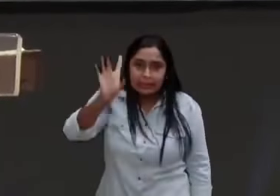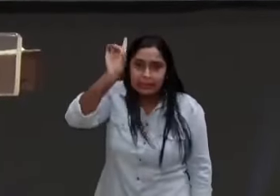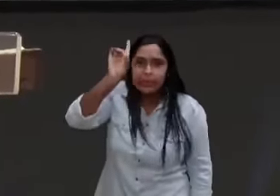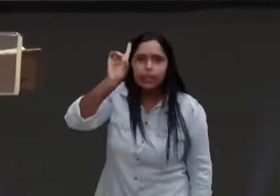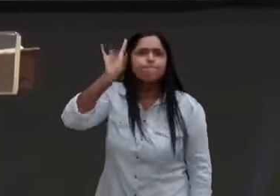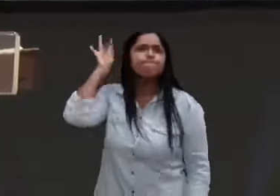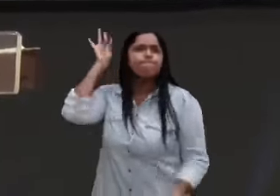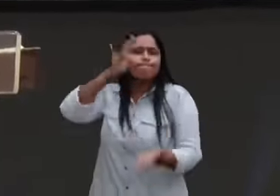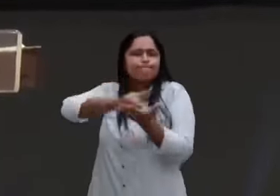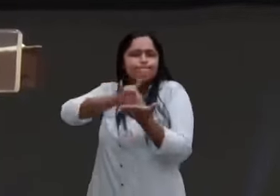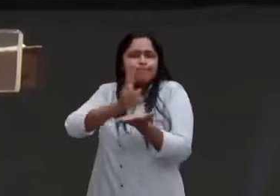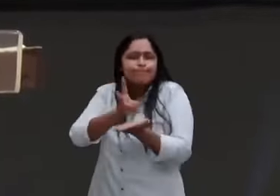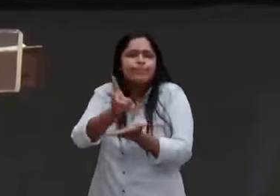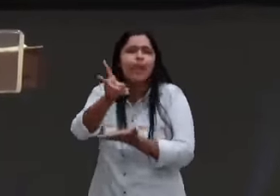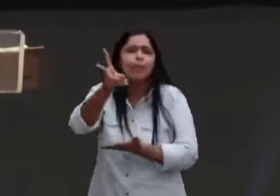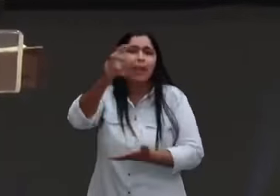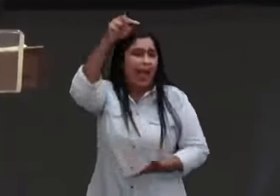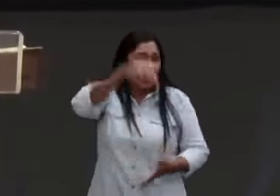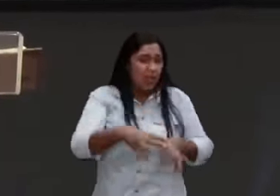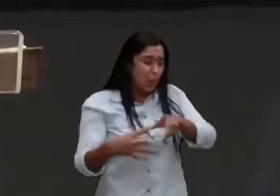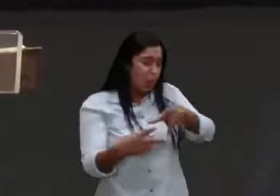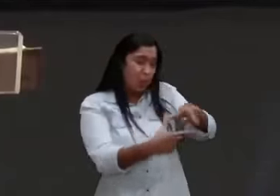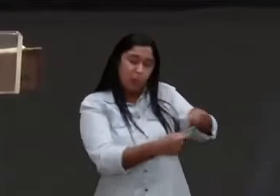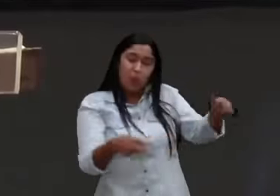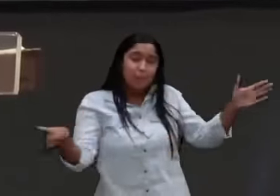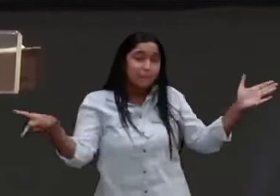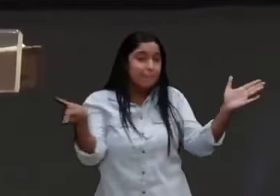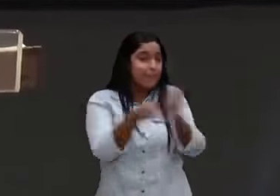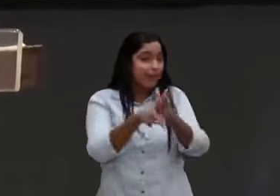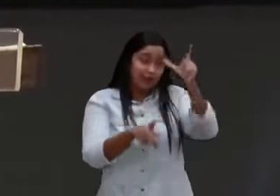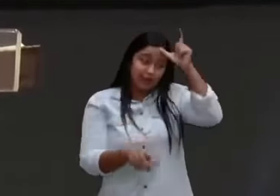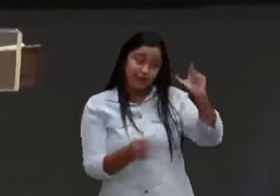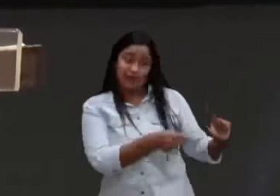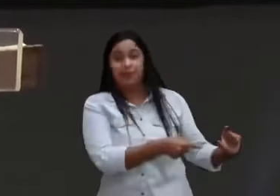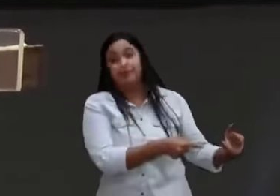o mundo jaz no maligno, esse é o mundo que a gente vive,